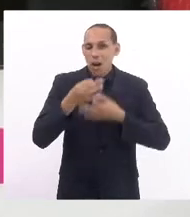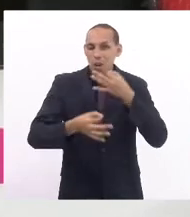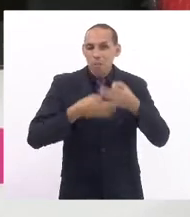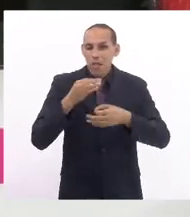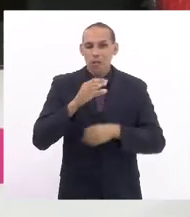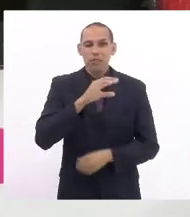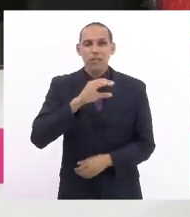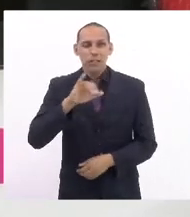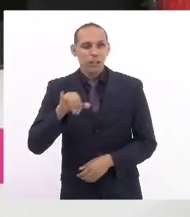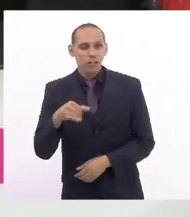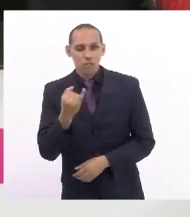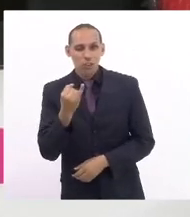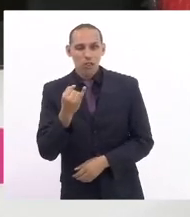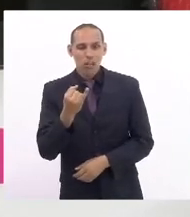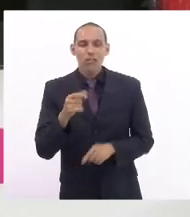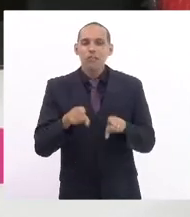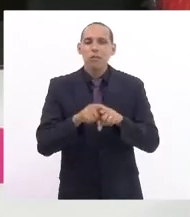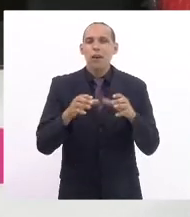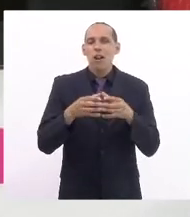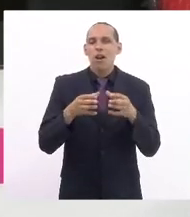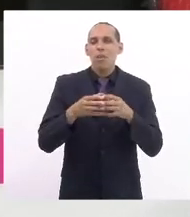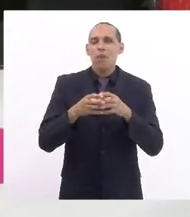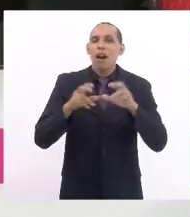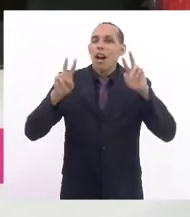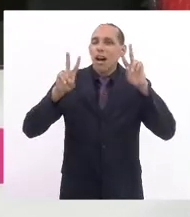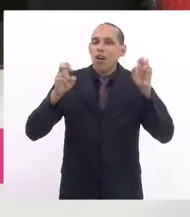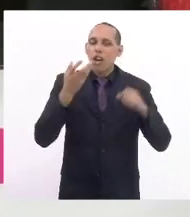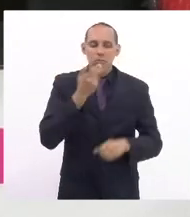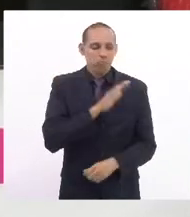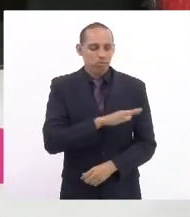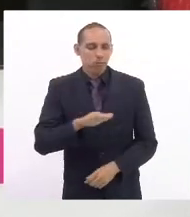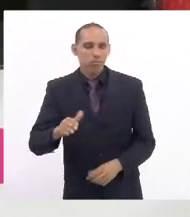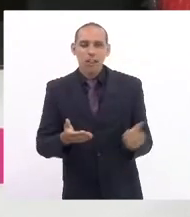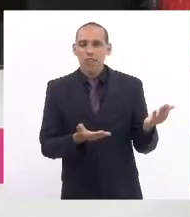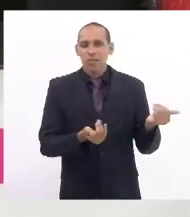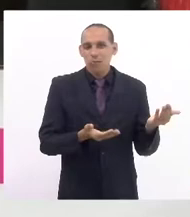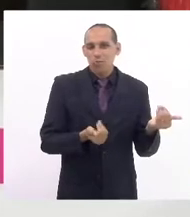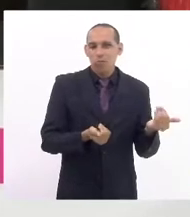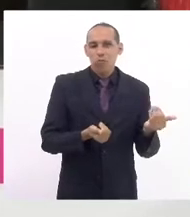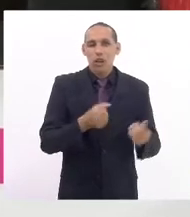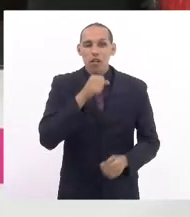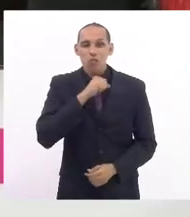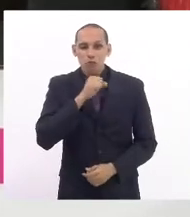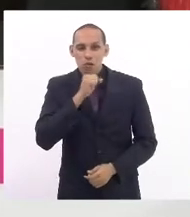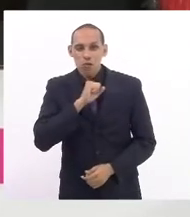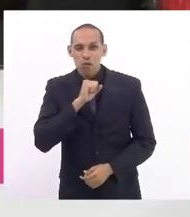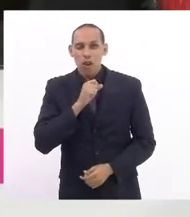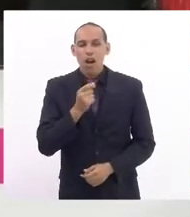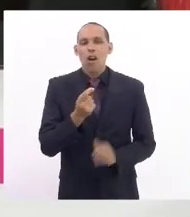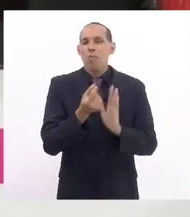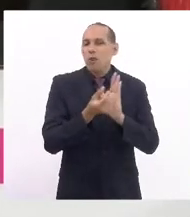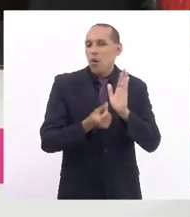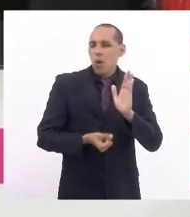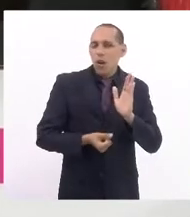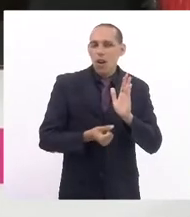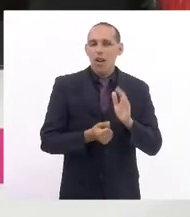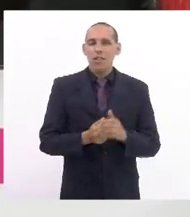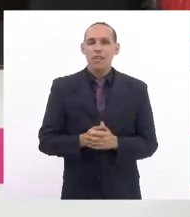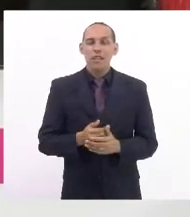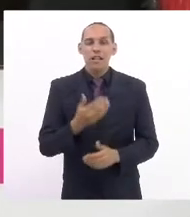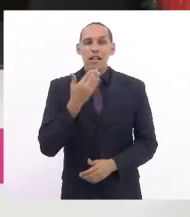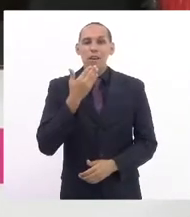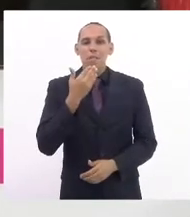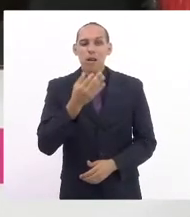de assuntos da criança e do adolescente e do adolescente servidores públicos de orçamento de finanças e fiscalização financeira e controle. Solicito